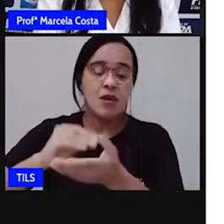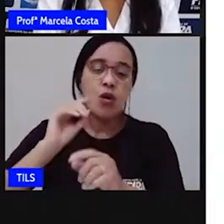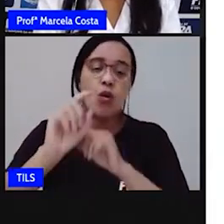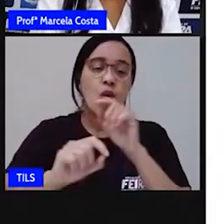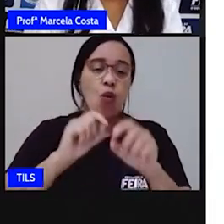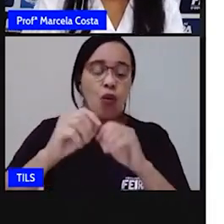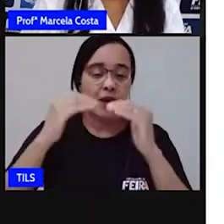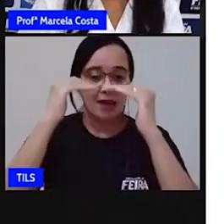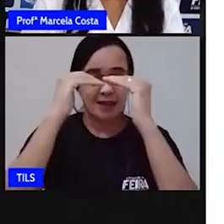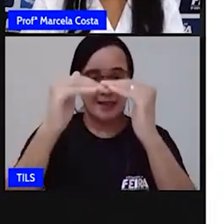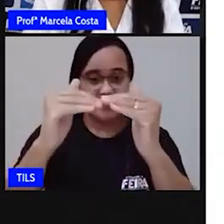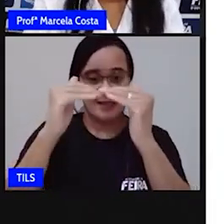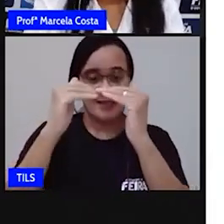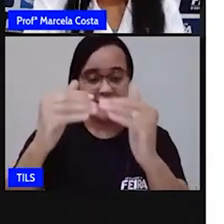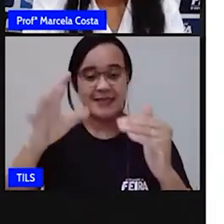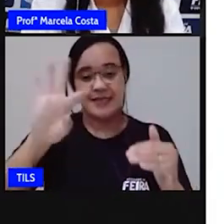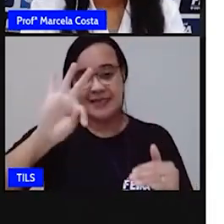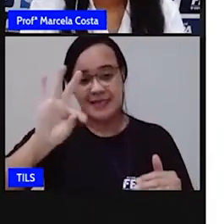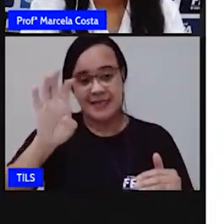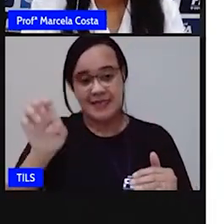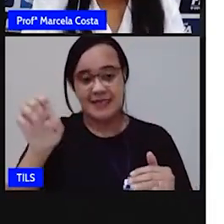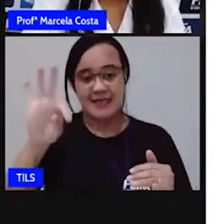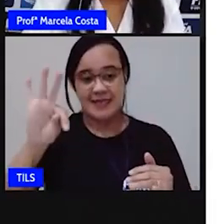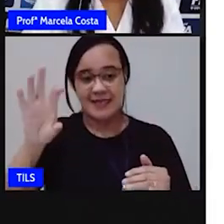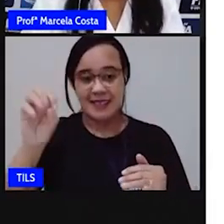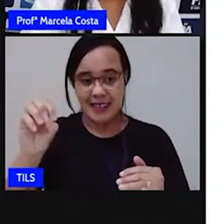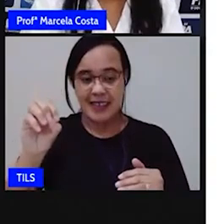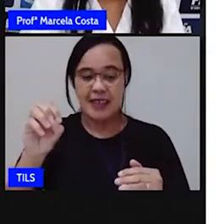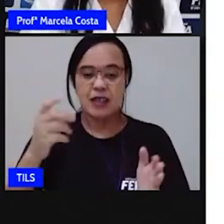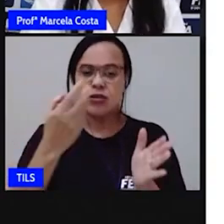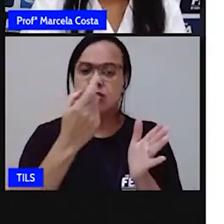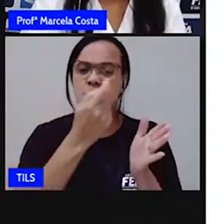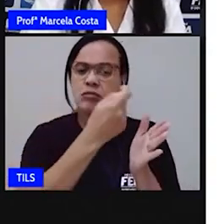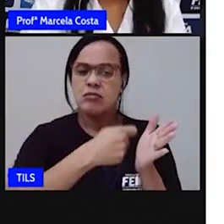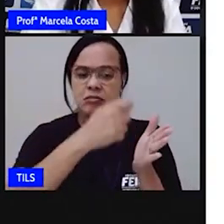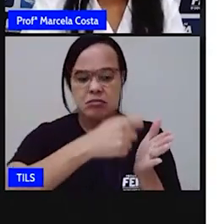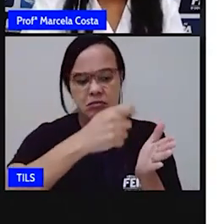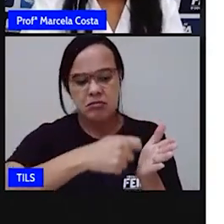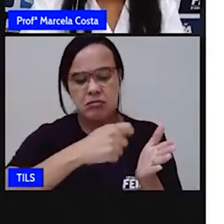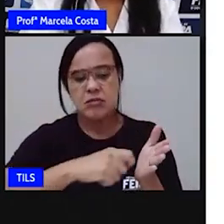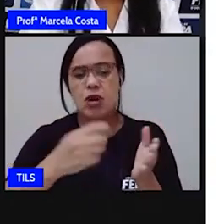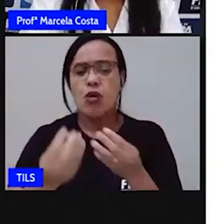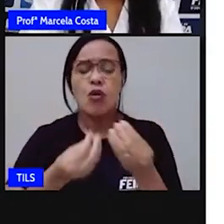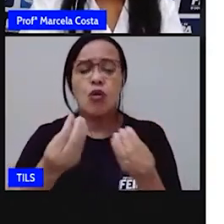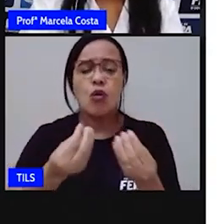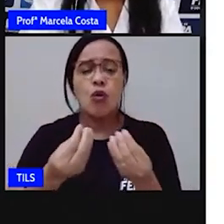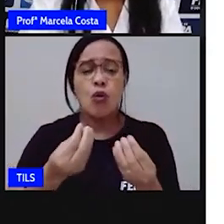Teto. Olha como a gente escreve a palavra teto.